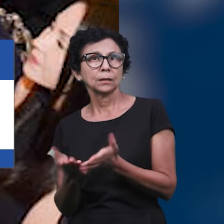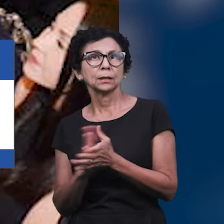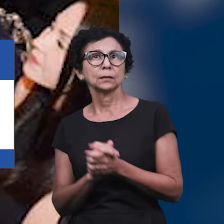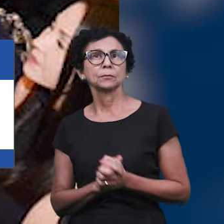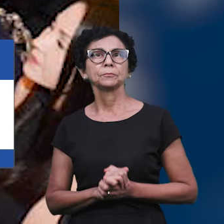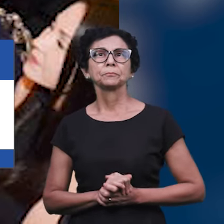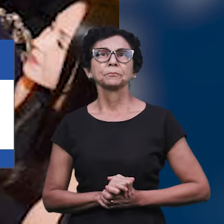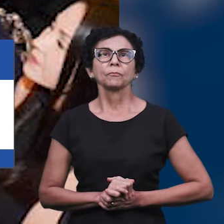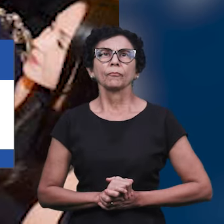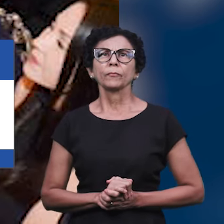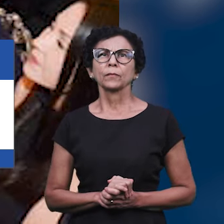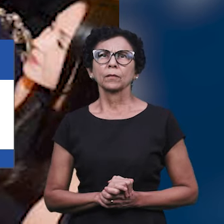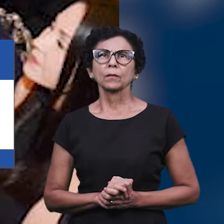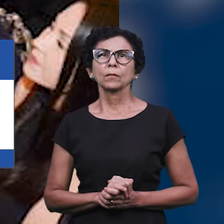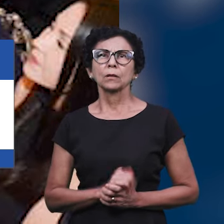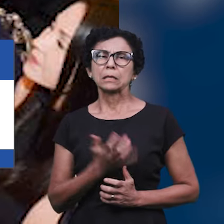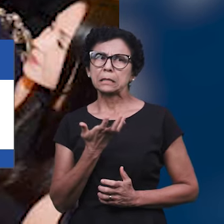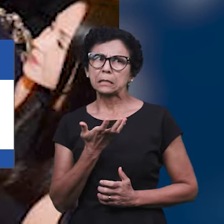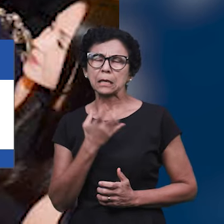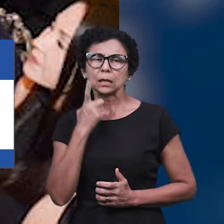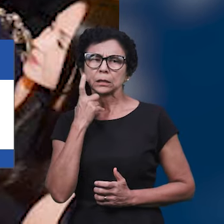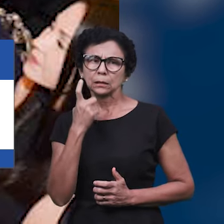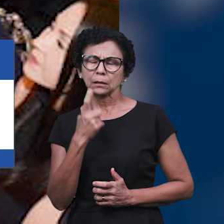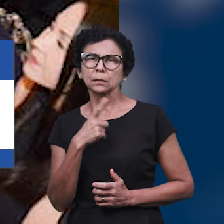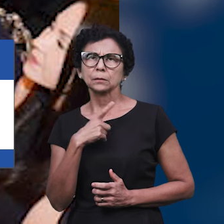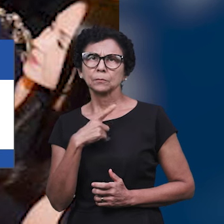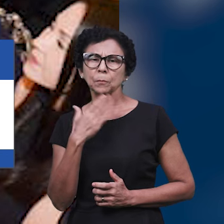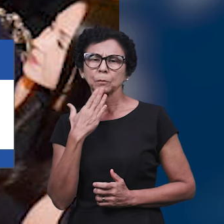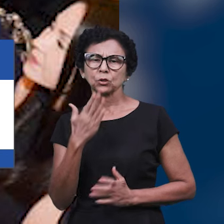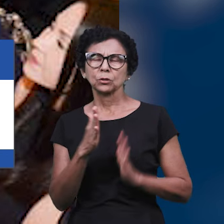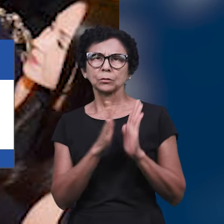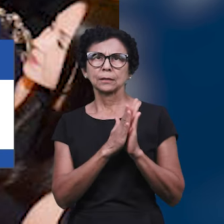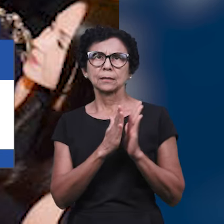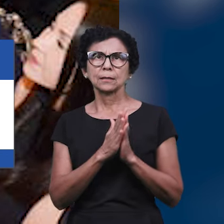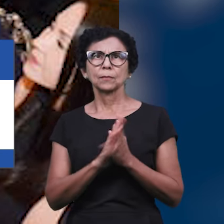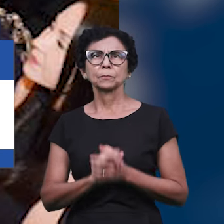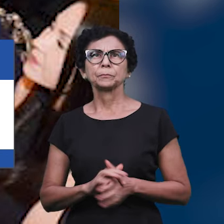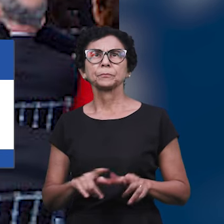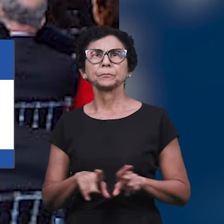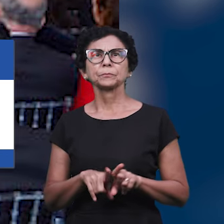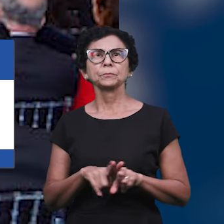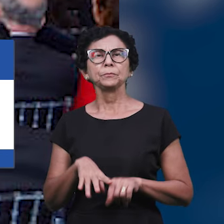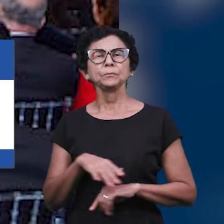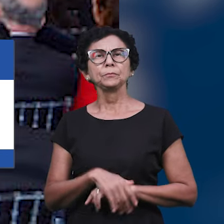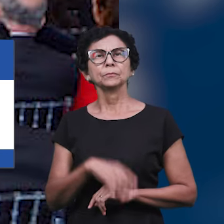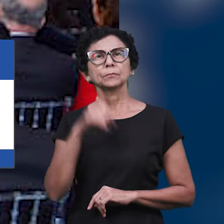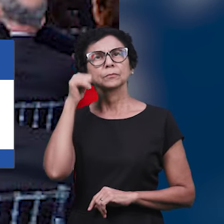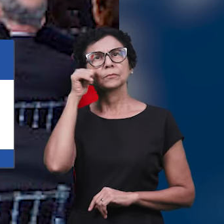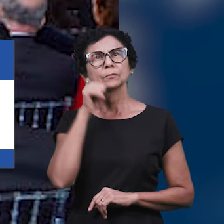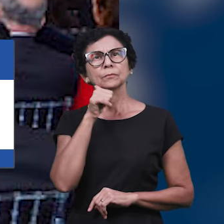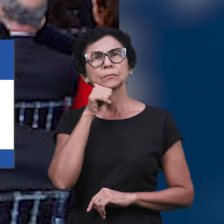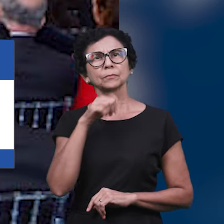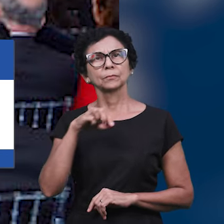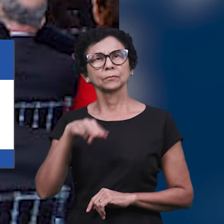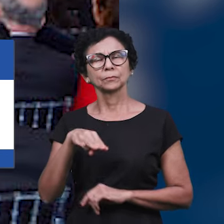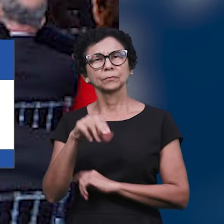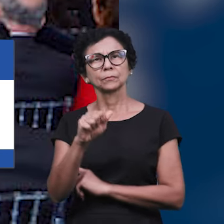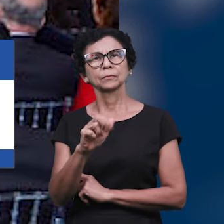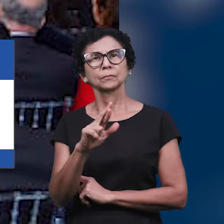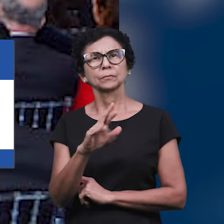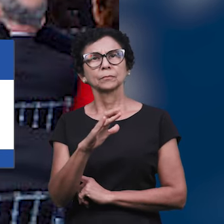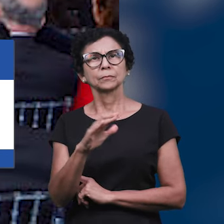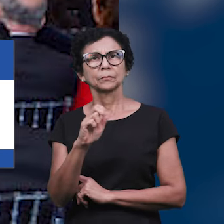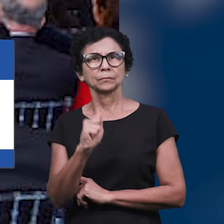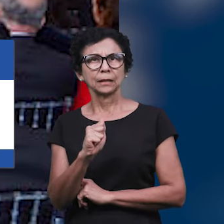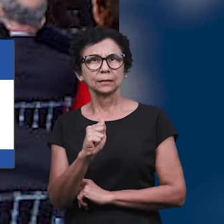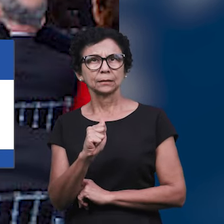interesse. E olha, quem idealizou ali o evento foi uma irmã nossa. O nome dela é Márcia Coutinho,